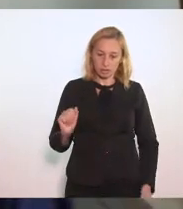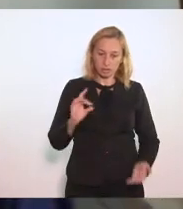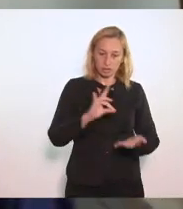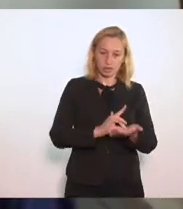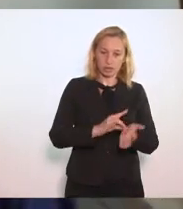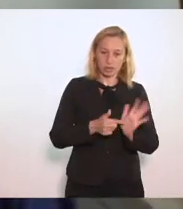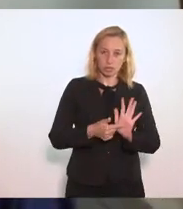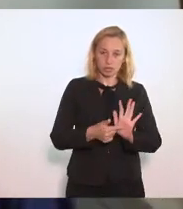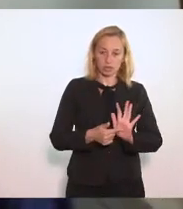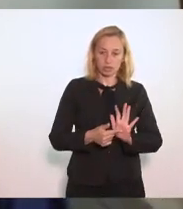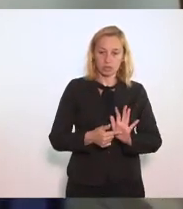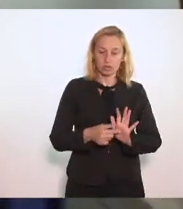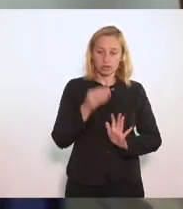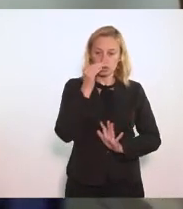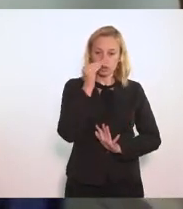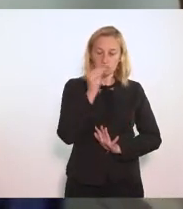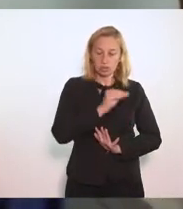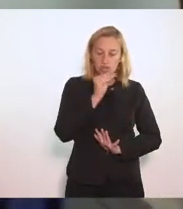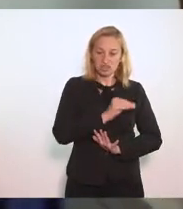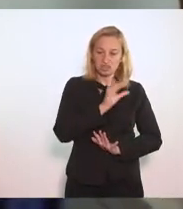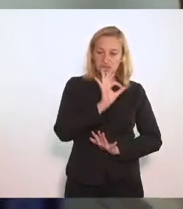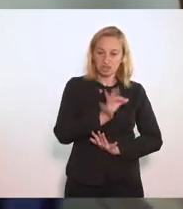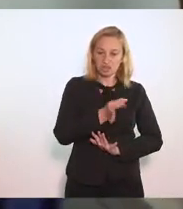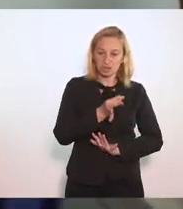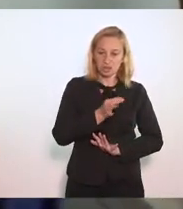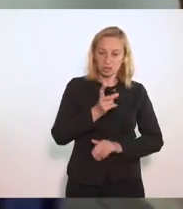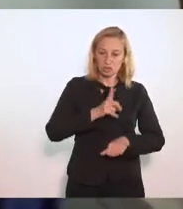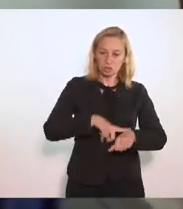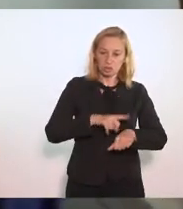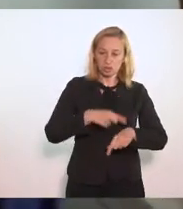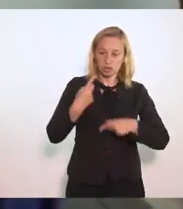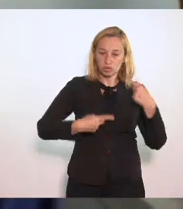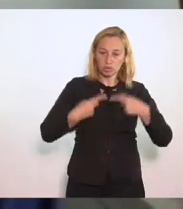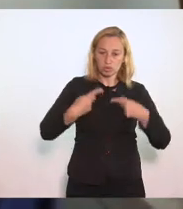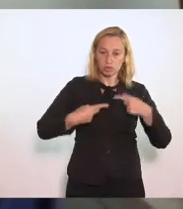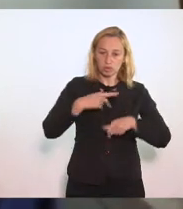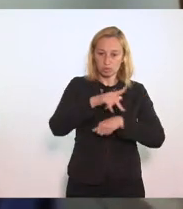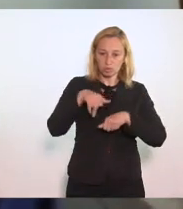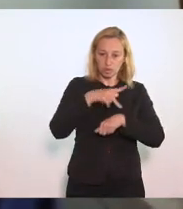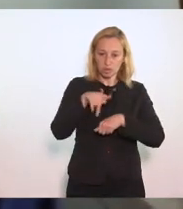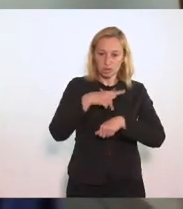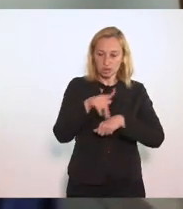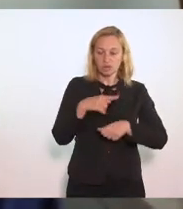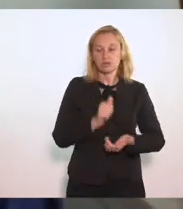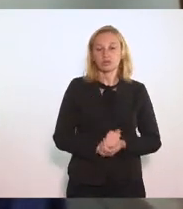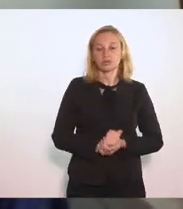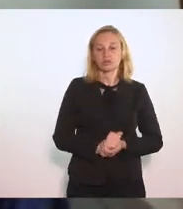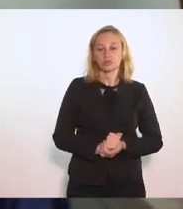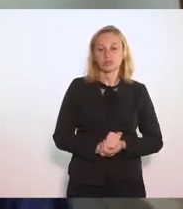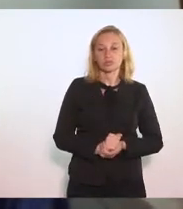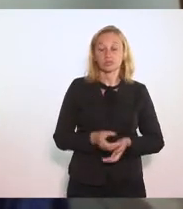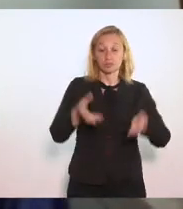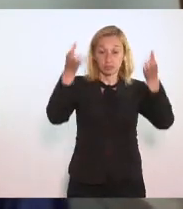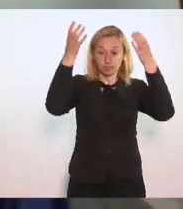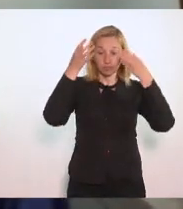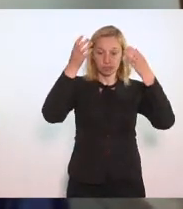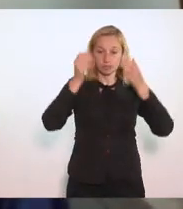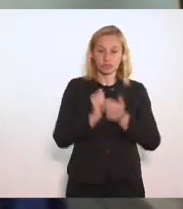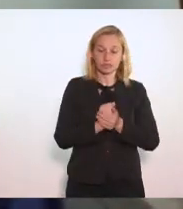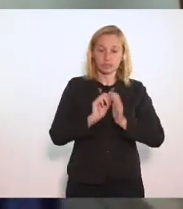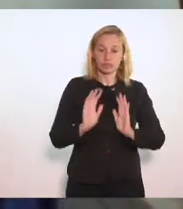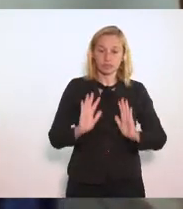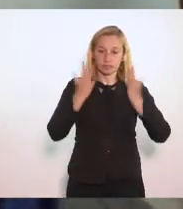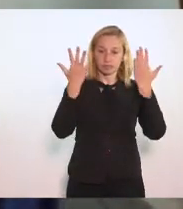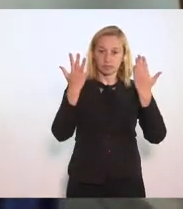Ignorando Completamente O momento Político Do país A realeza Promoveu Um baile